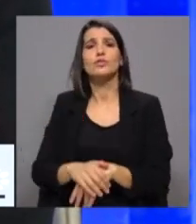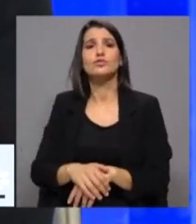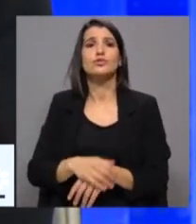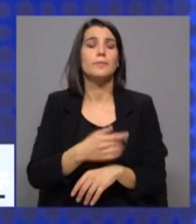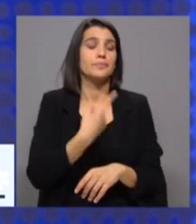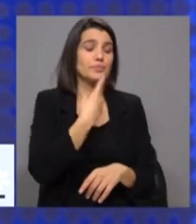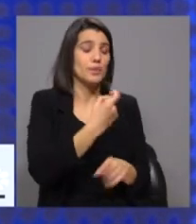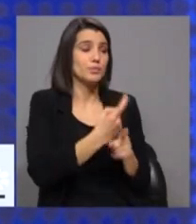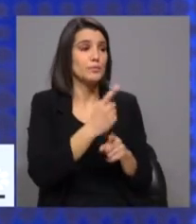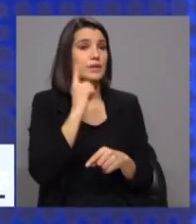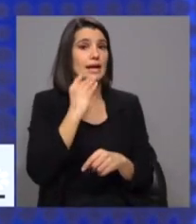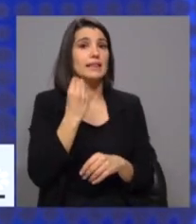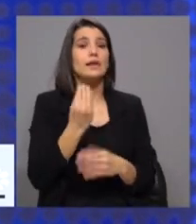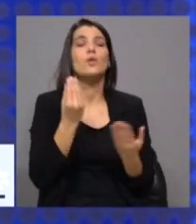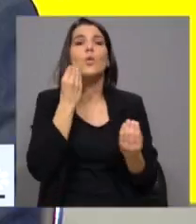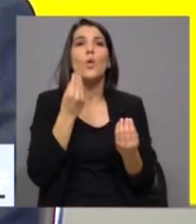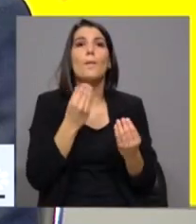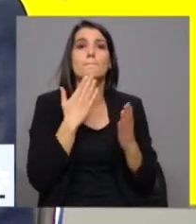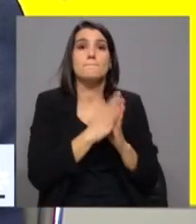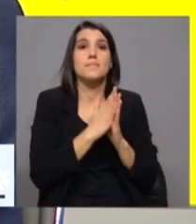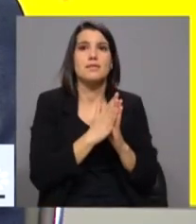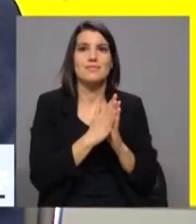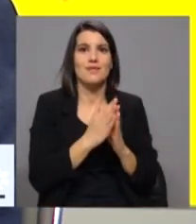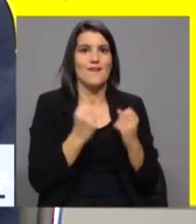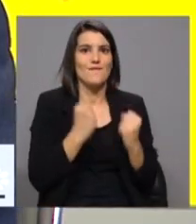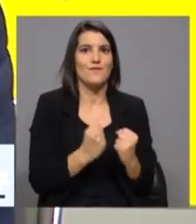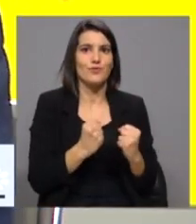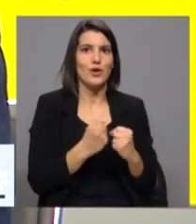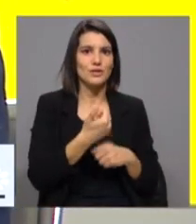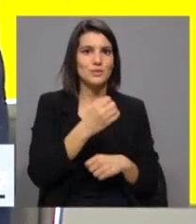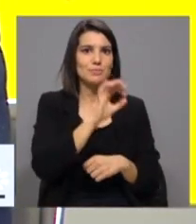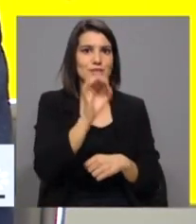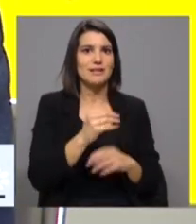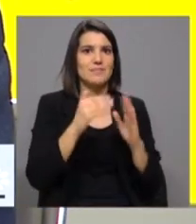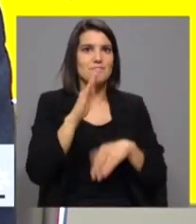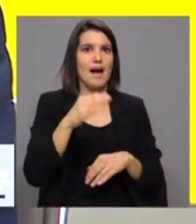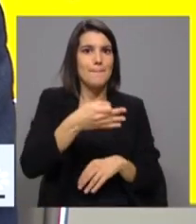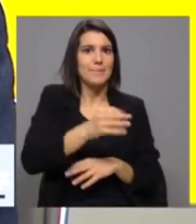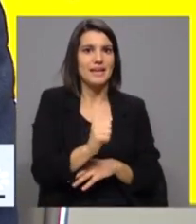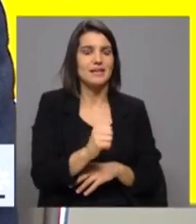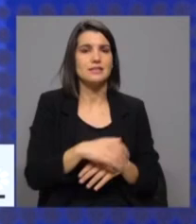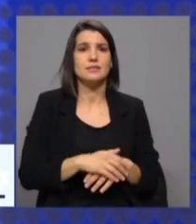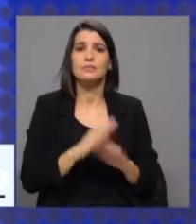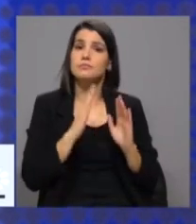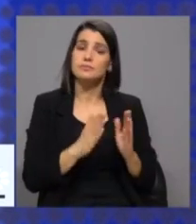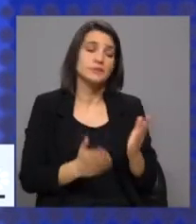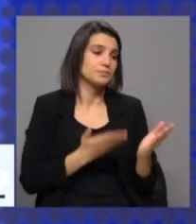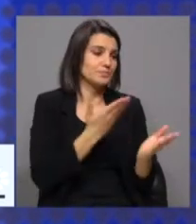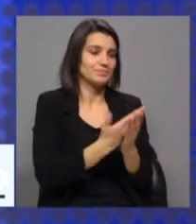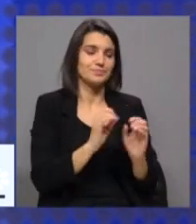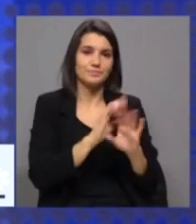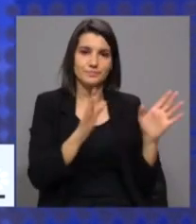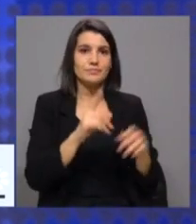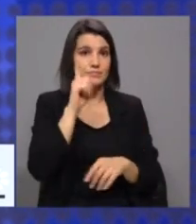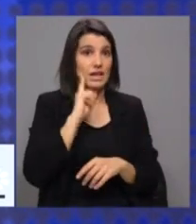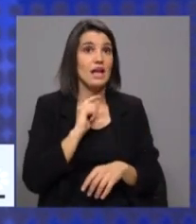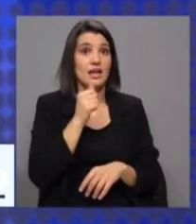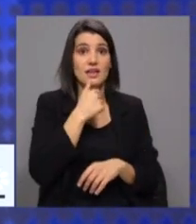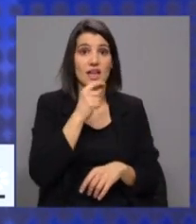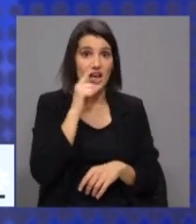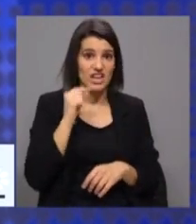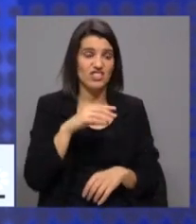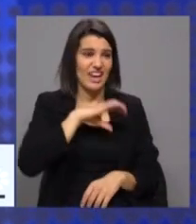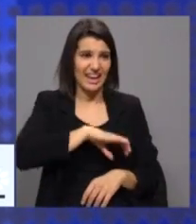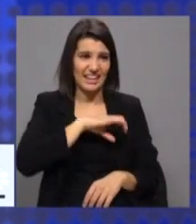contraria este apelo tão forte da maioria absoluta e do voto útil no PS? Temos de ter propostas consistentes. Inês, se rendimento é incondicional,